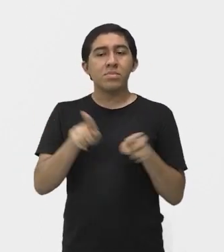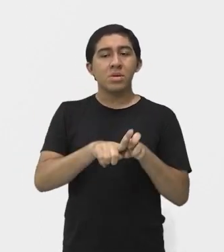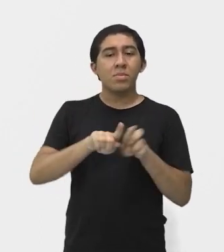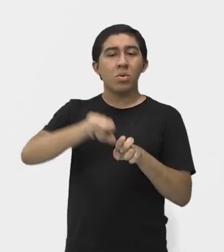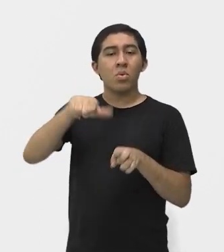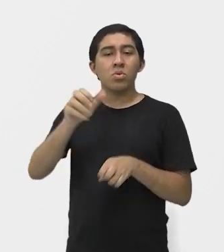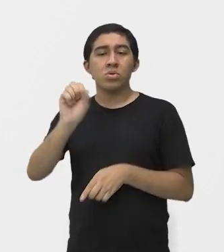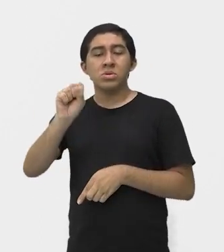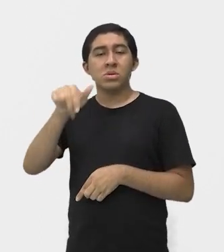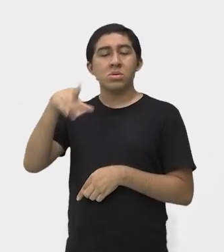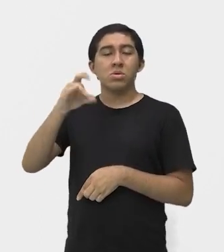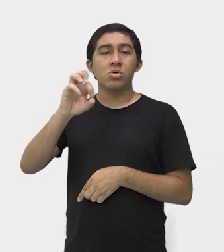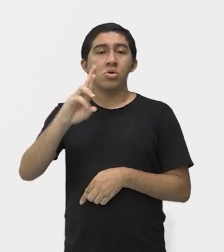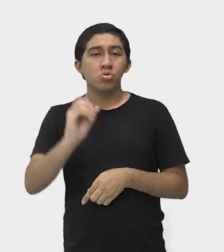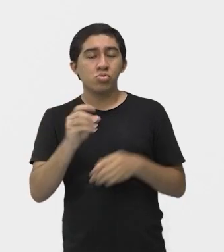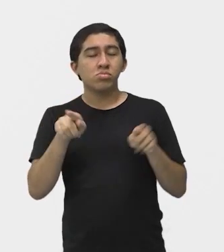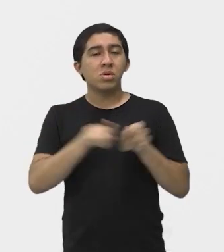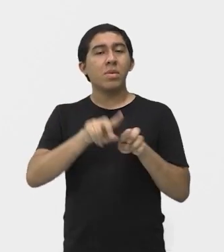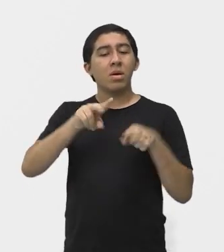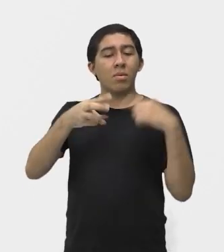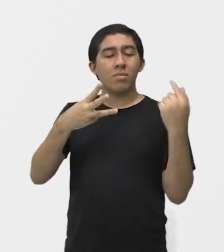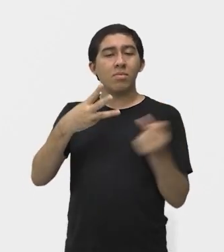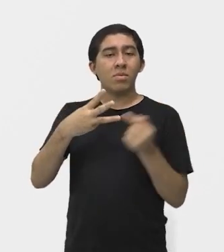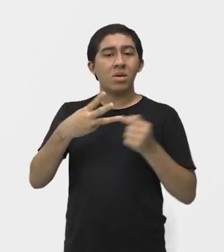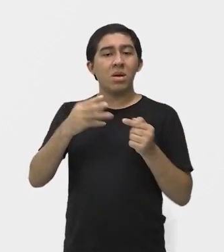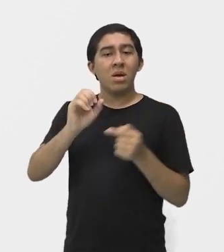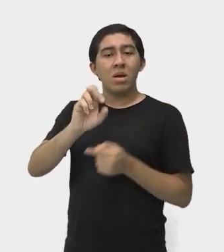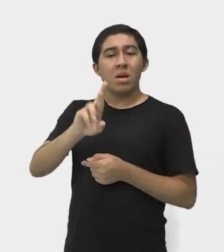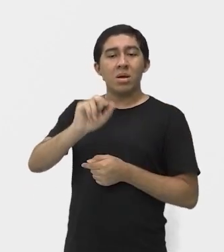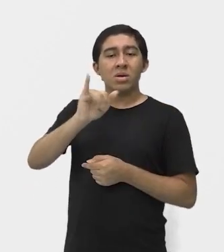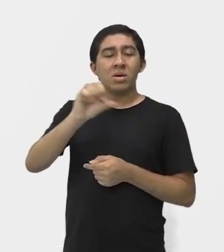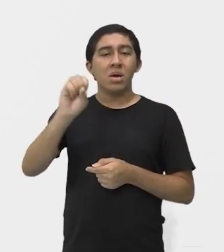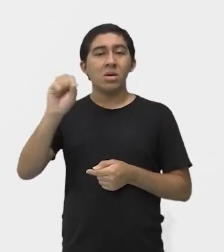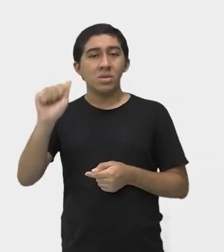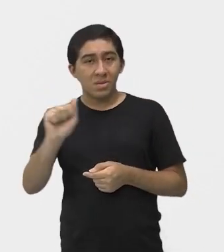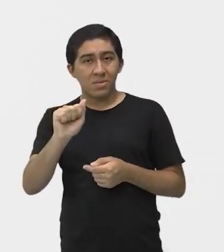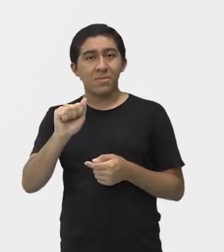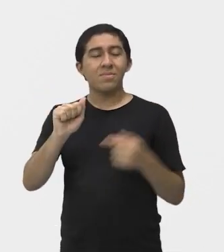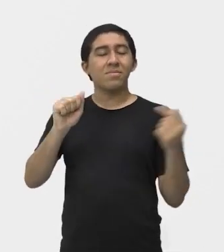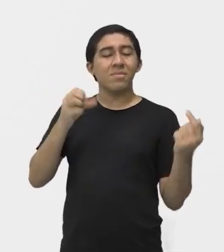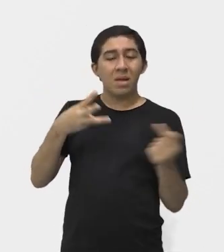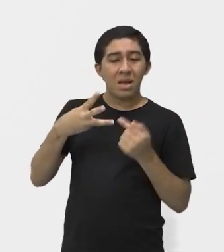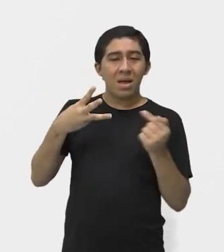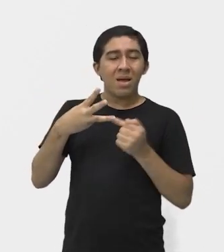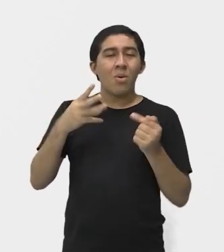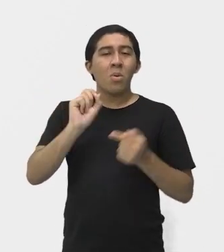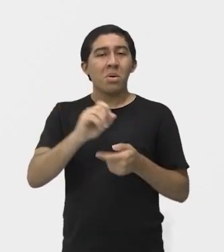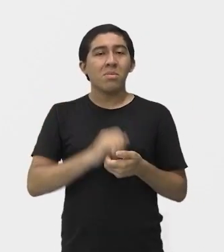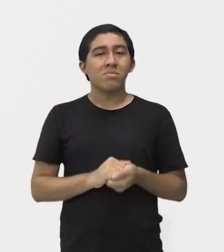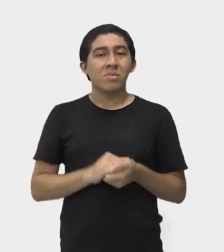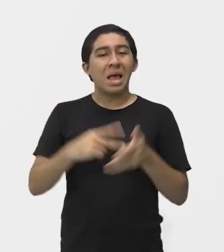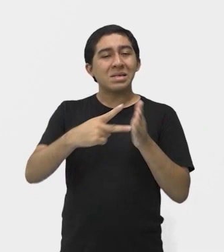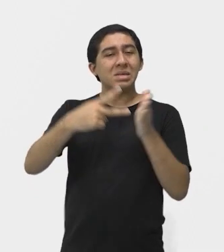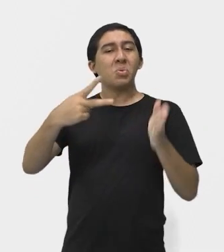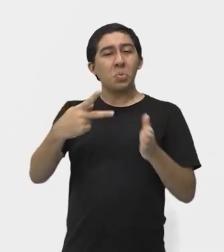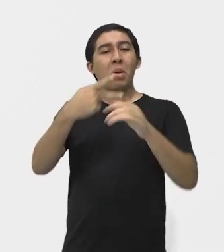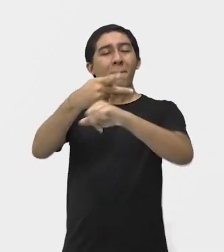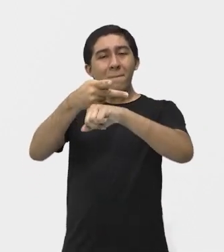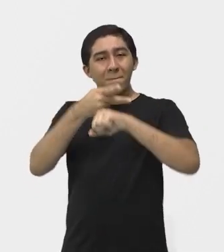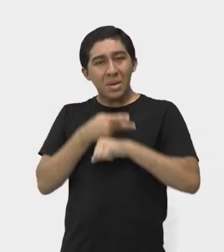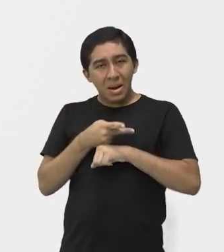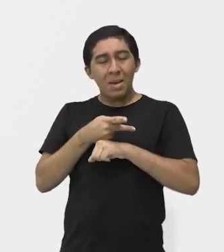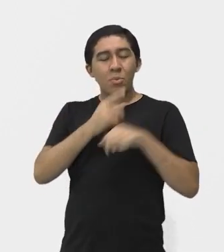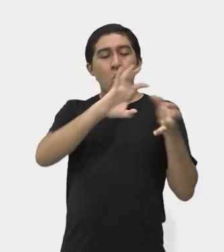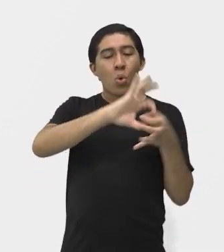Sandro Dias e a Raíssa Leal, a fadinha do skate, que se consagrou aí como vice-campeã olímpica, né? E